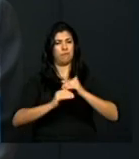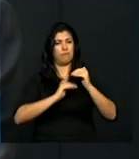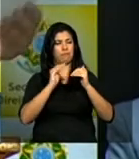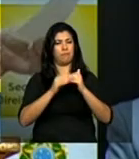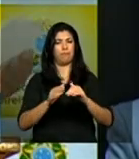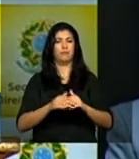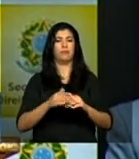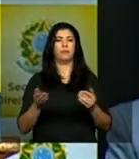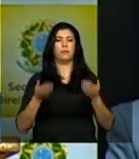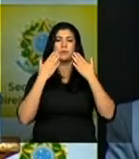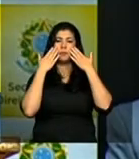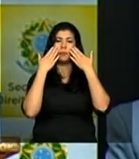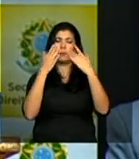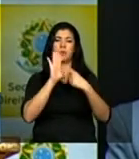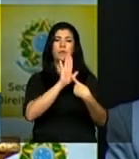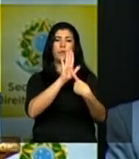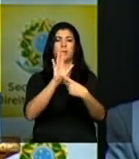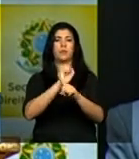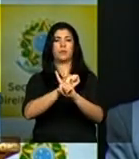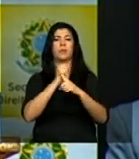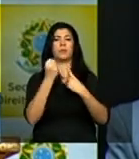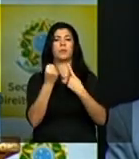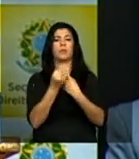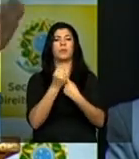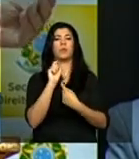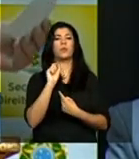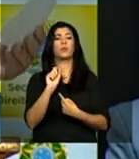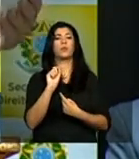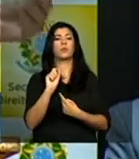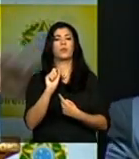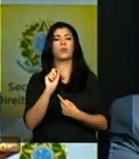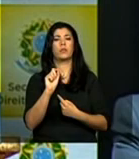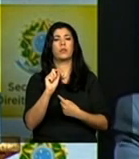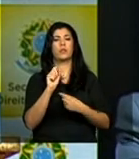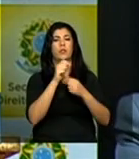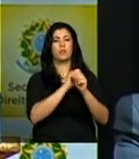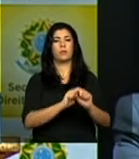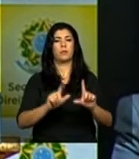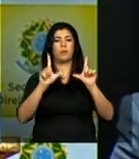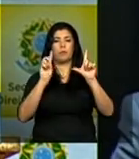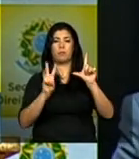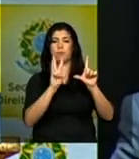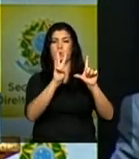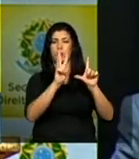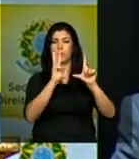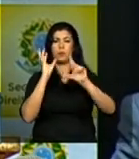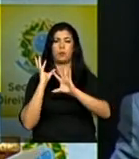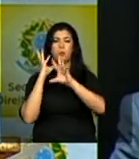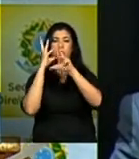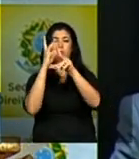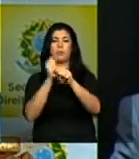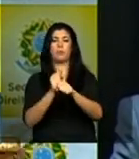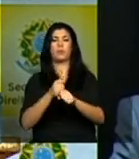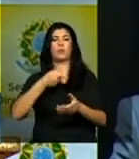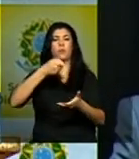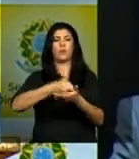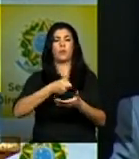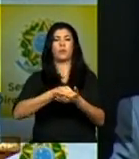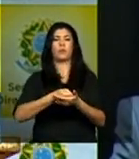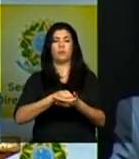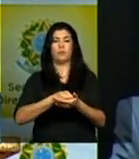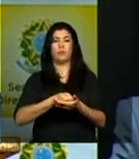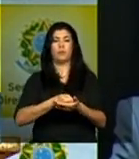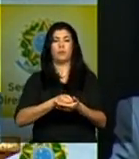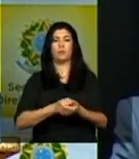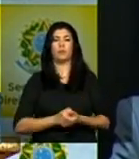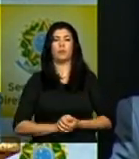hoje apresenta a sociedade brasileira neste portal de memórias da ditadura agradecer